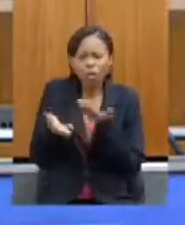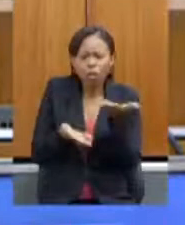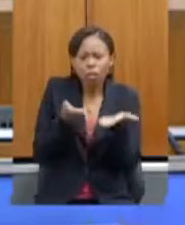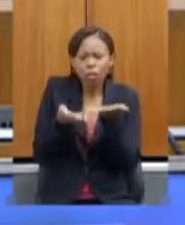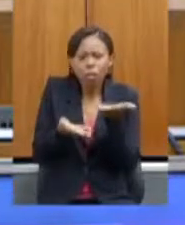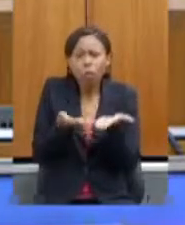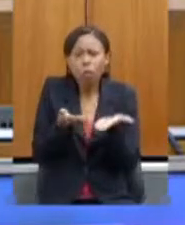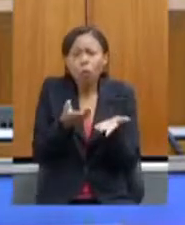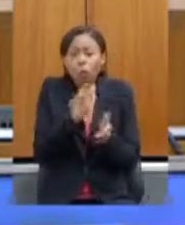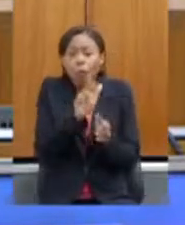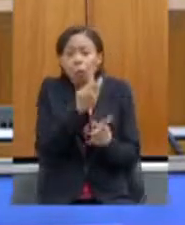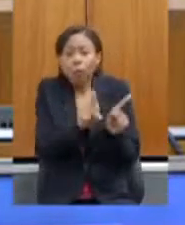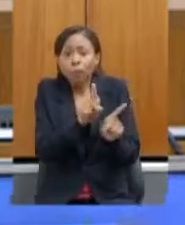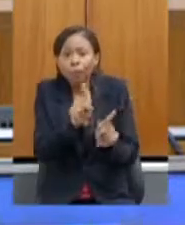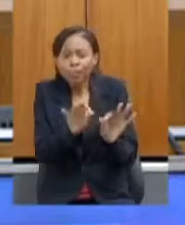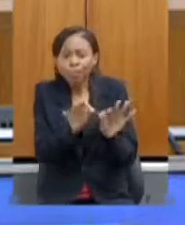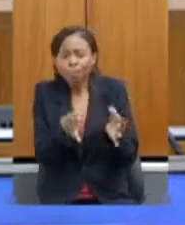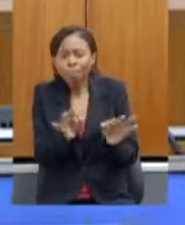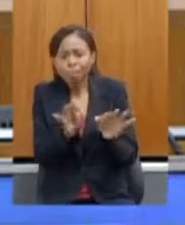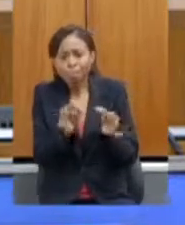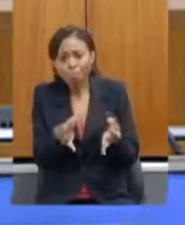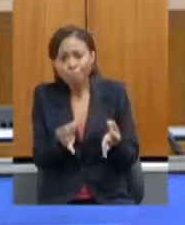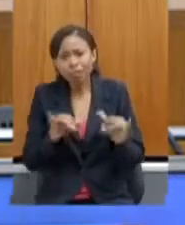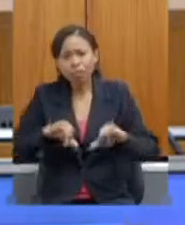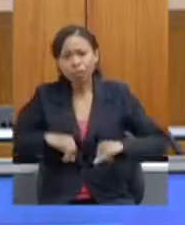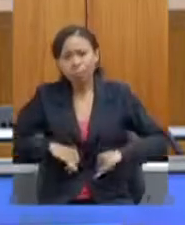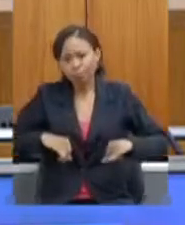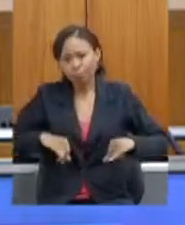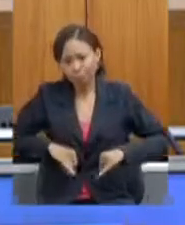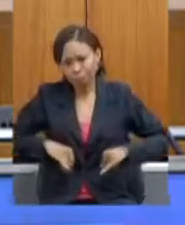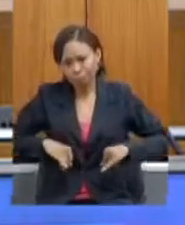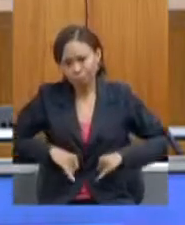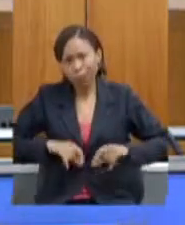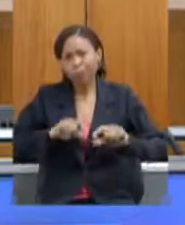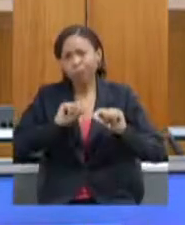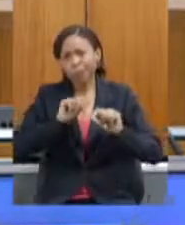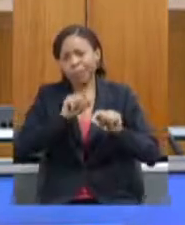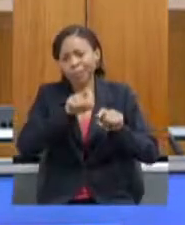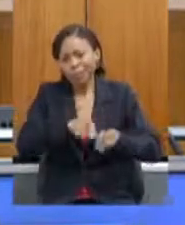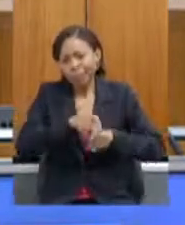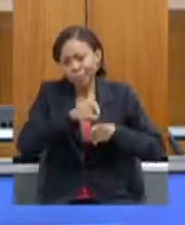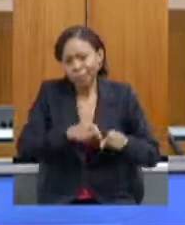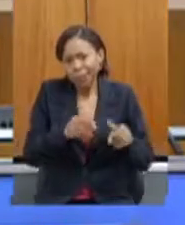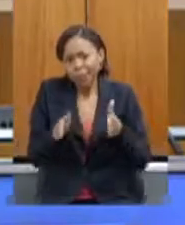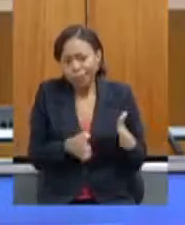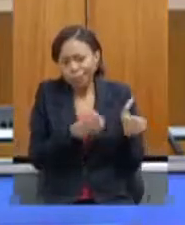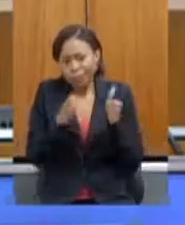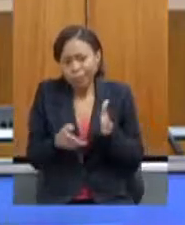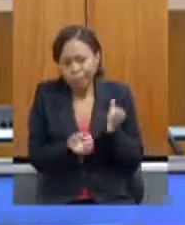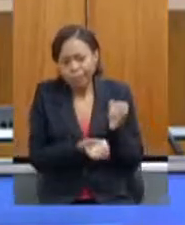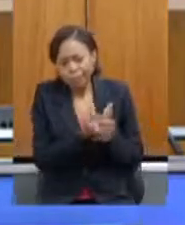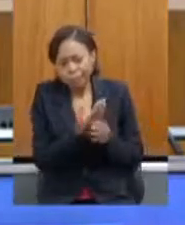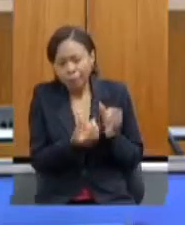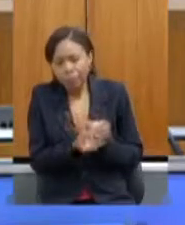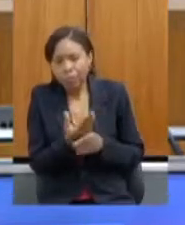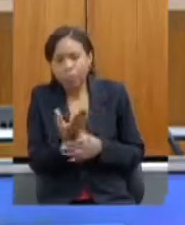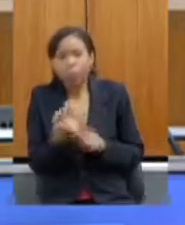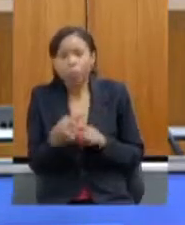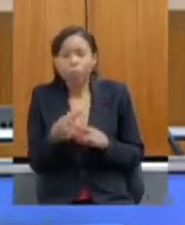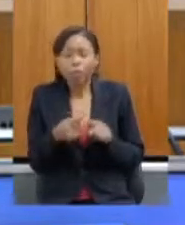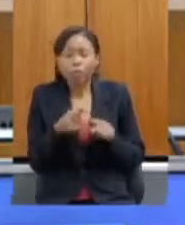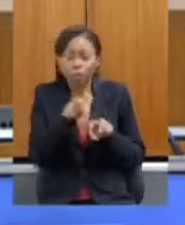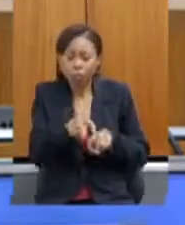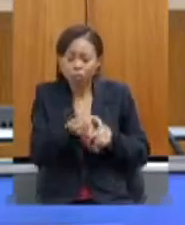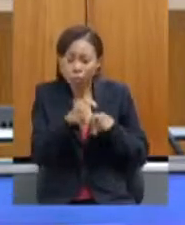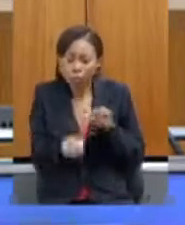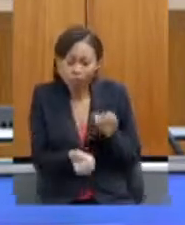com pessoas muito humildes que sofrem muito para produzir porque o produtor rural ele tem a lidar com